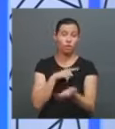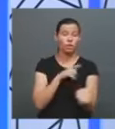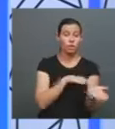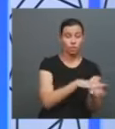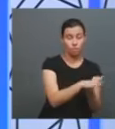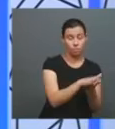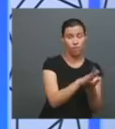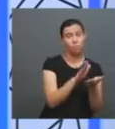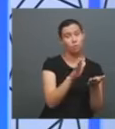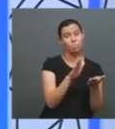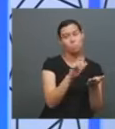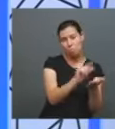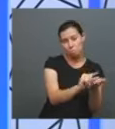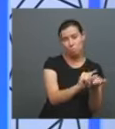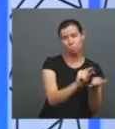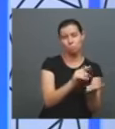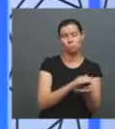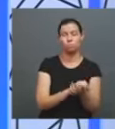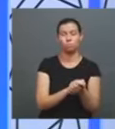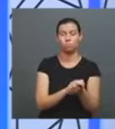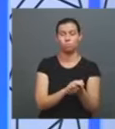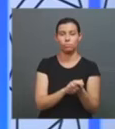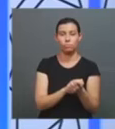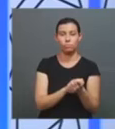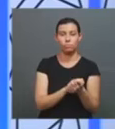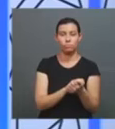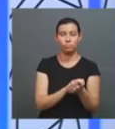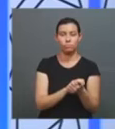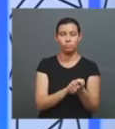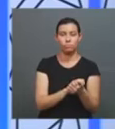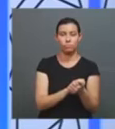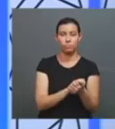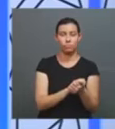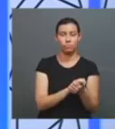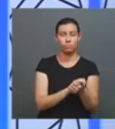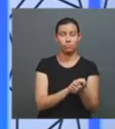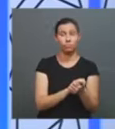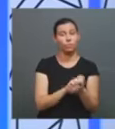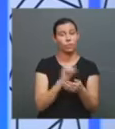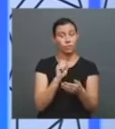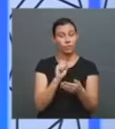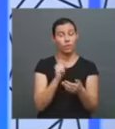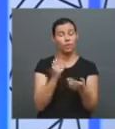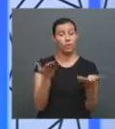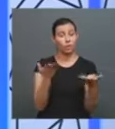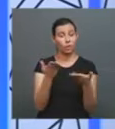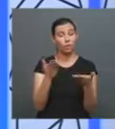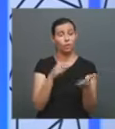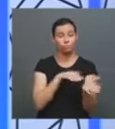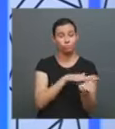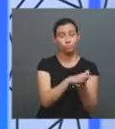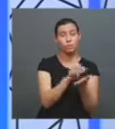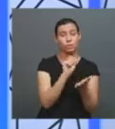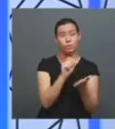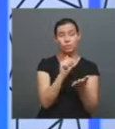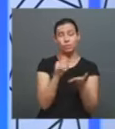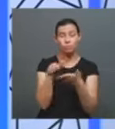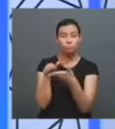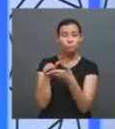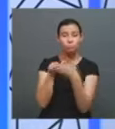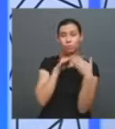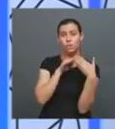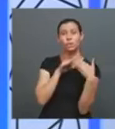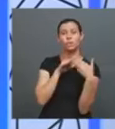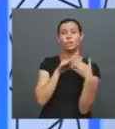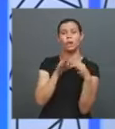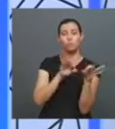algumas lojas do mesmo jeito. Então, o sobre demanda é uma das formas que a gente vai encaixar e eu acho que, de certa forma, manter a cultura de leitura